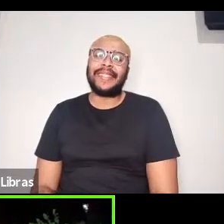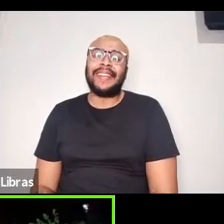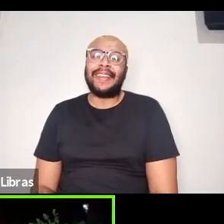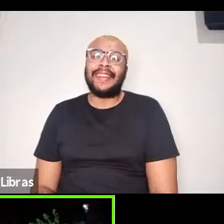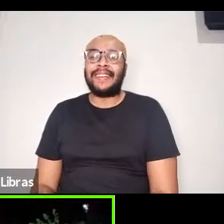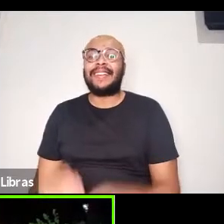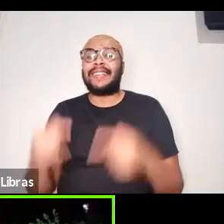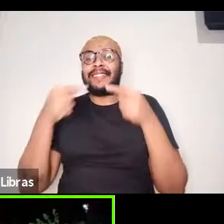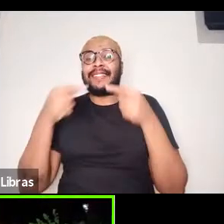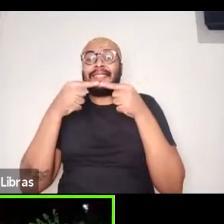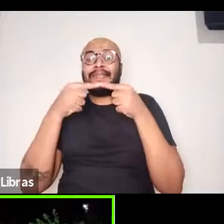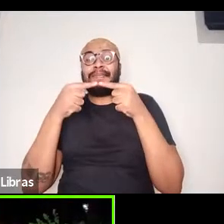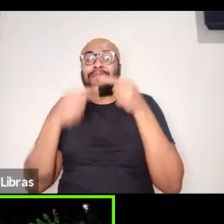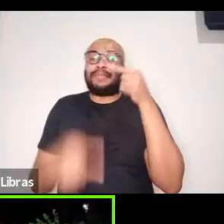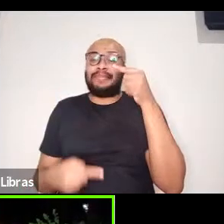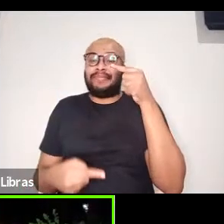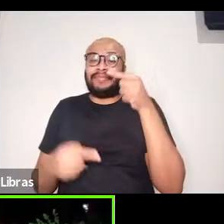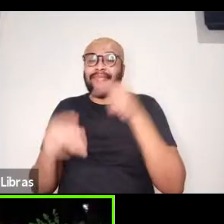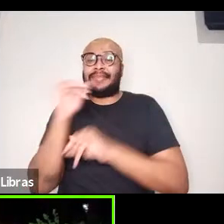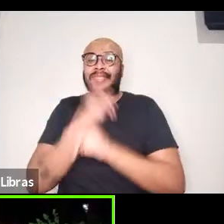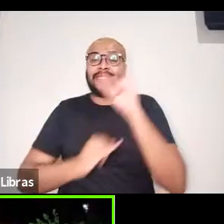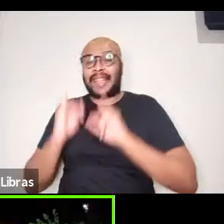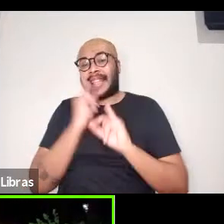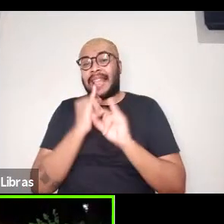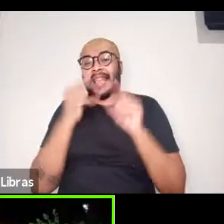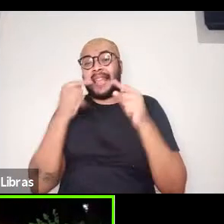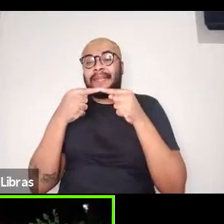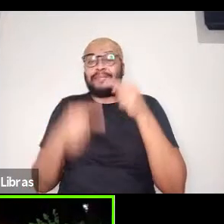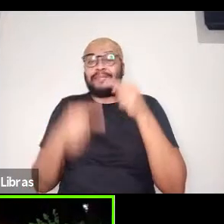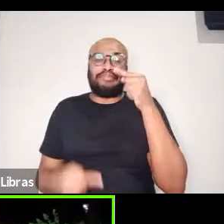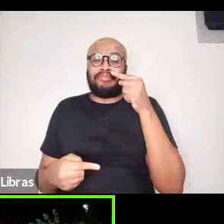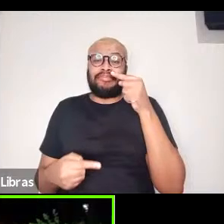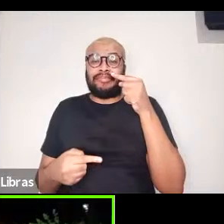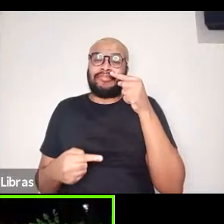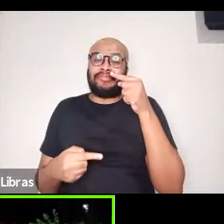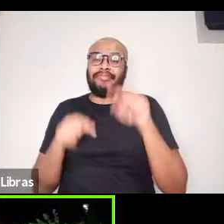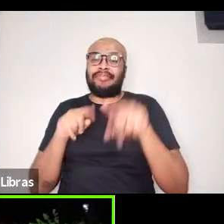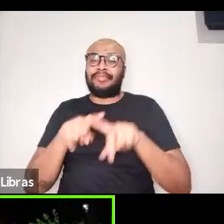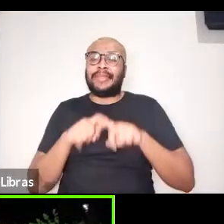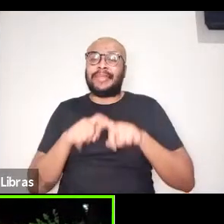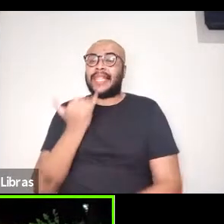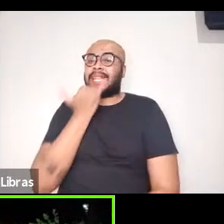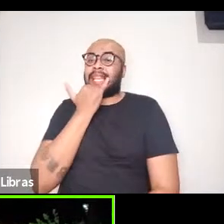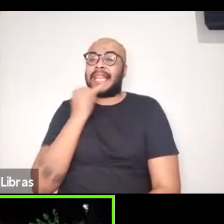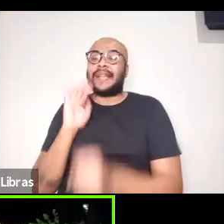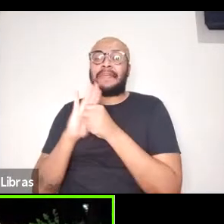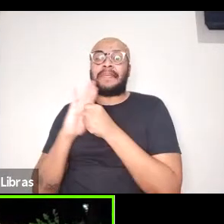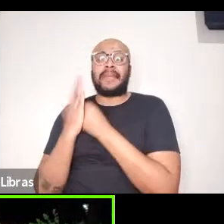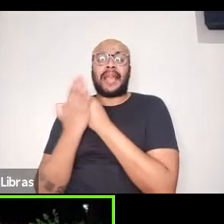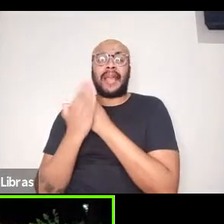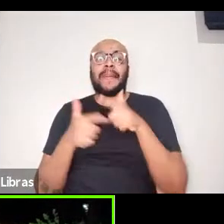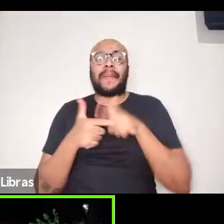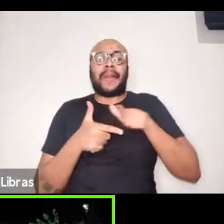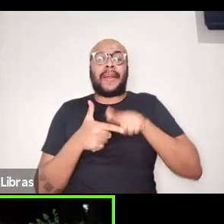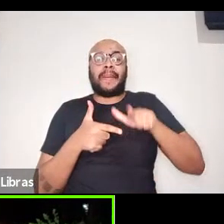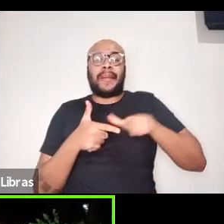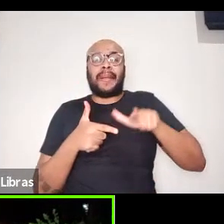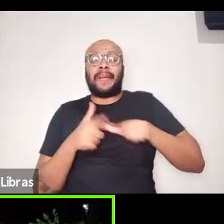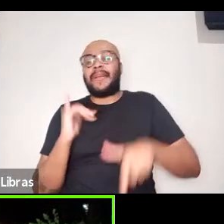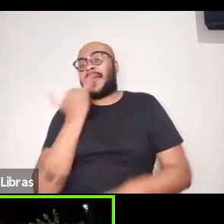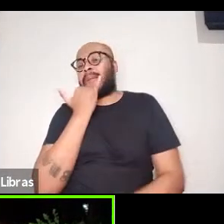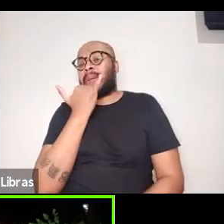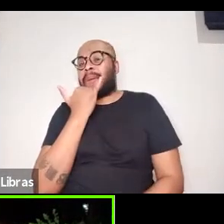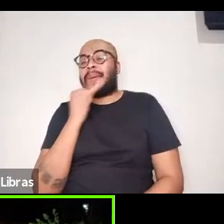houve um corte na transmissão aqui na internet do meu bairro, e eu fiquei